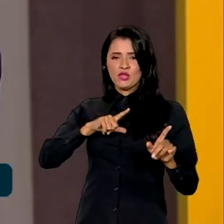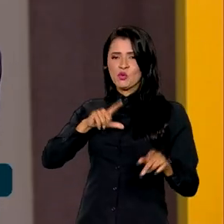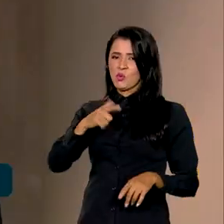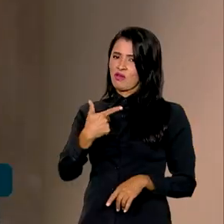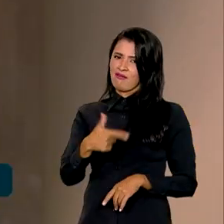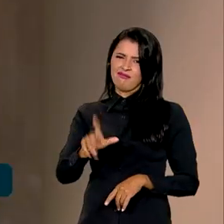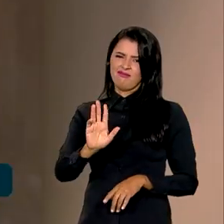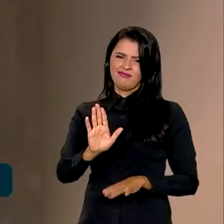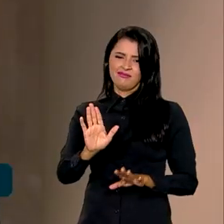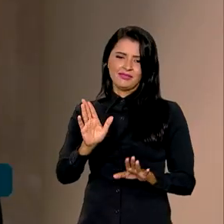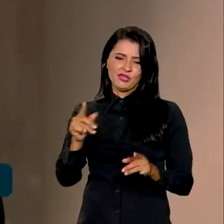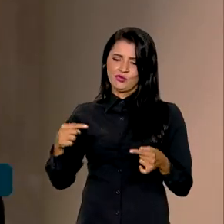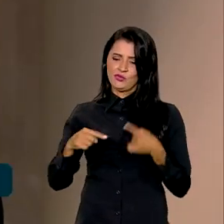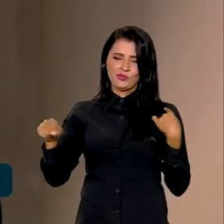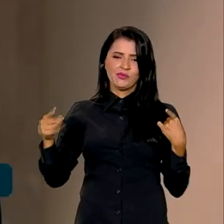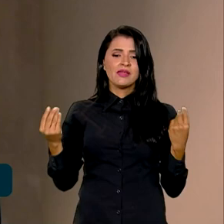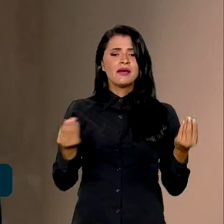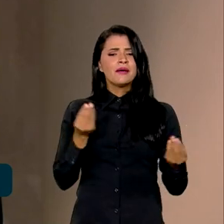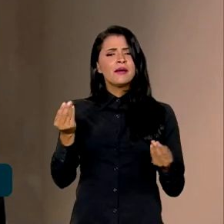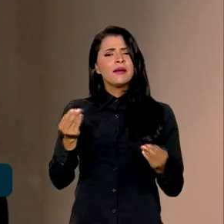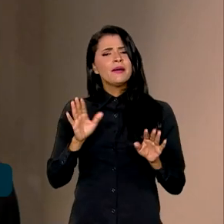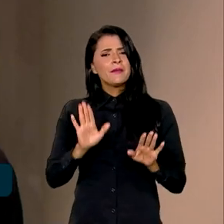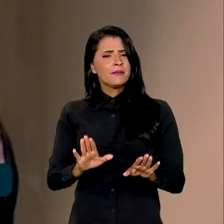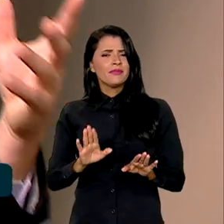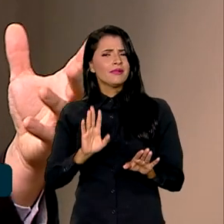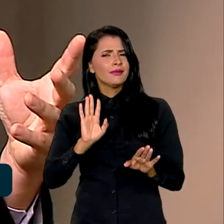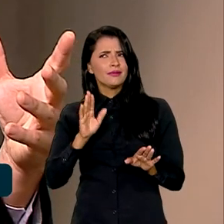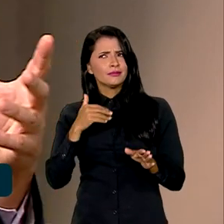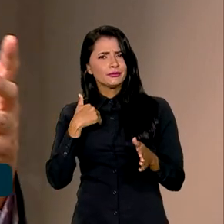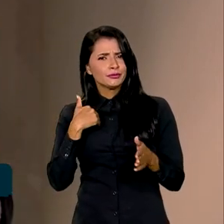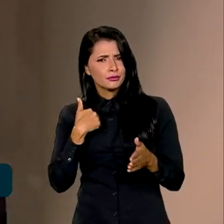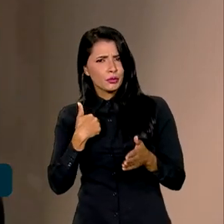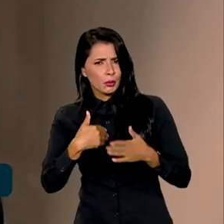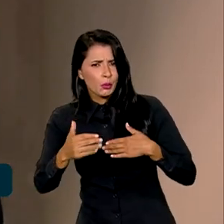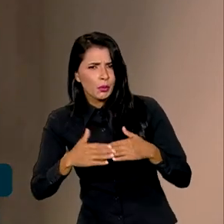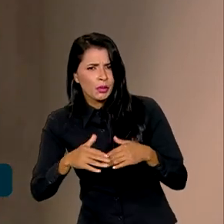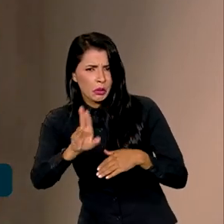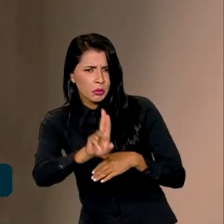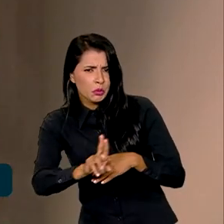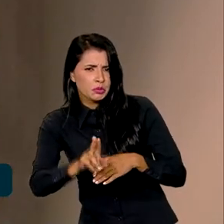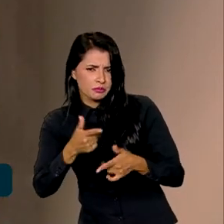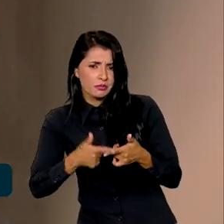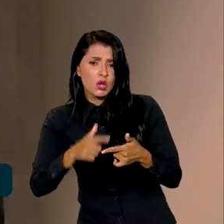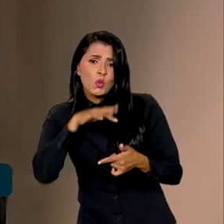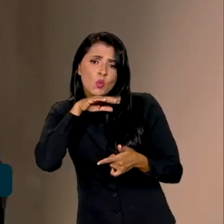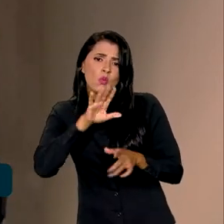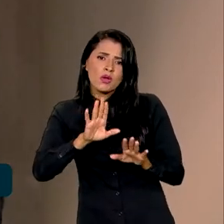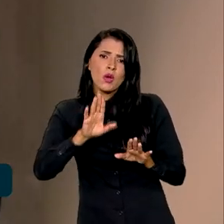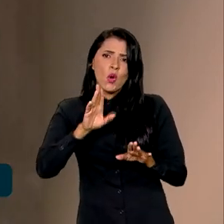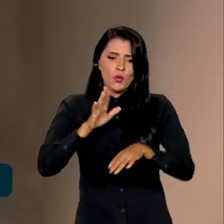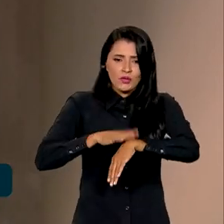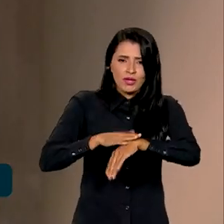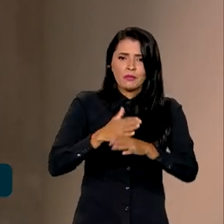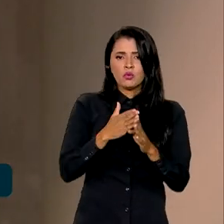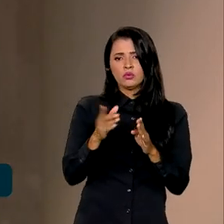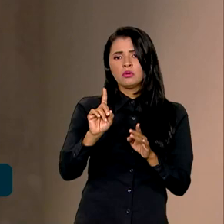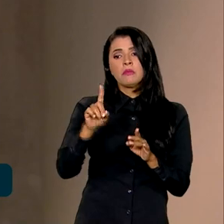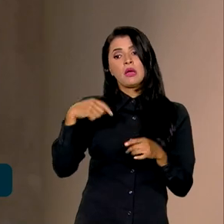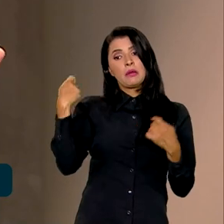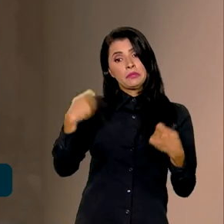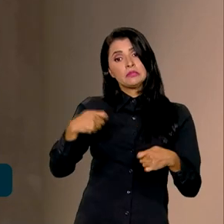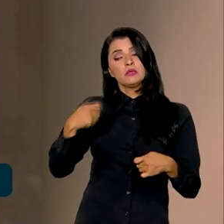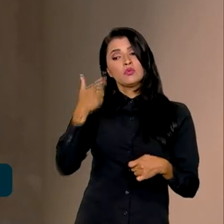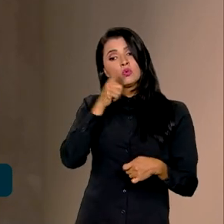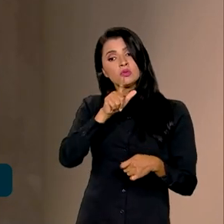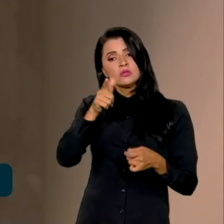aqui porque eu acho que não cabe, mas não significa que qualquer uso é problemático, nem que por qualquer tempo. Mas nós precisamos conseguir